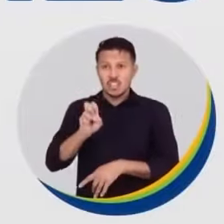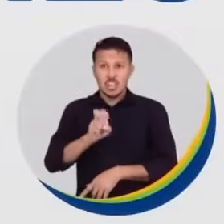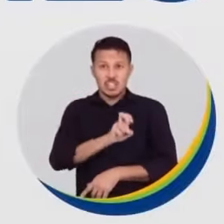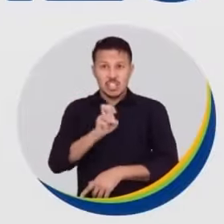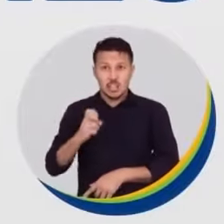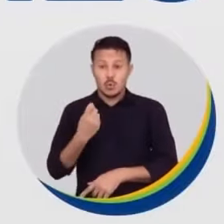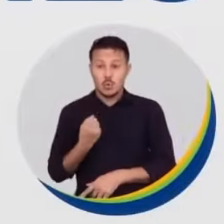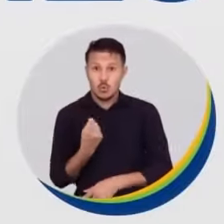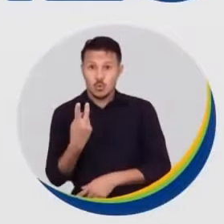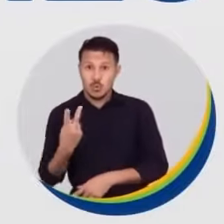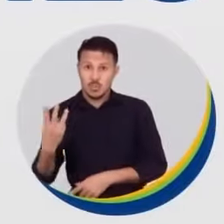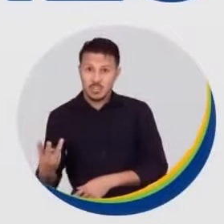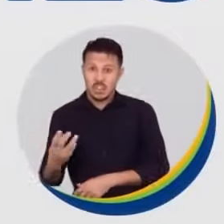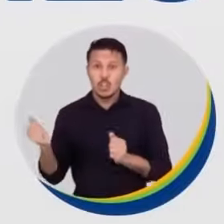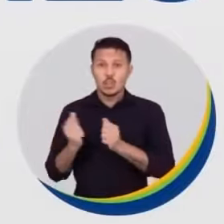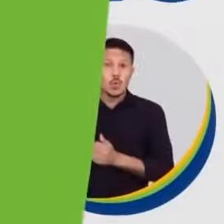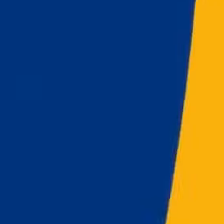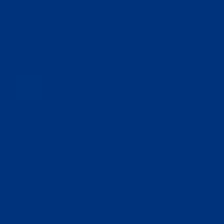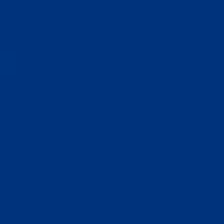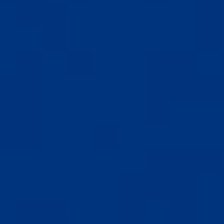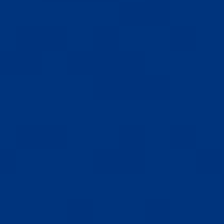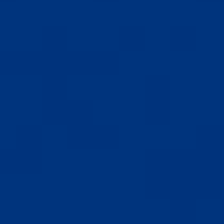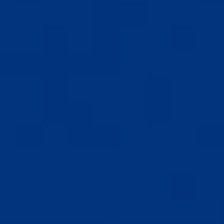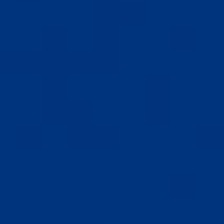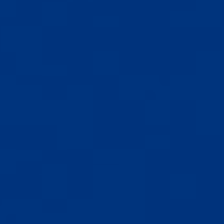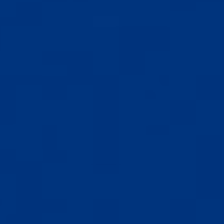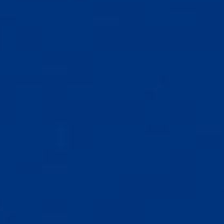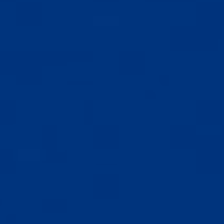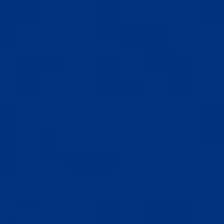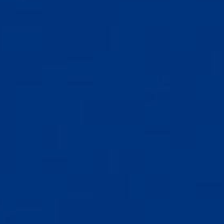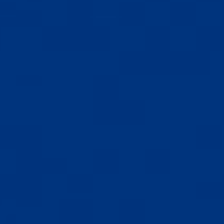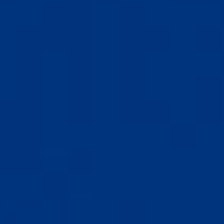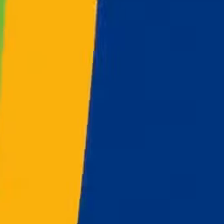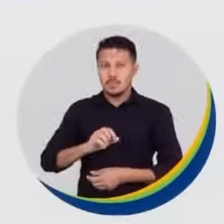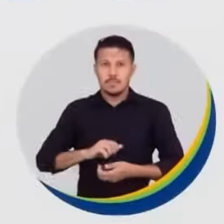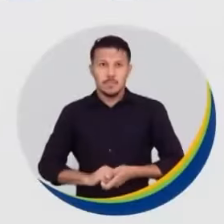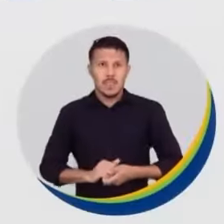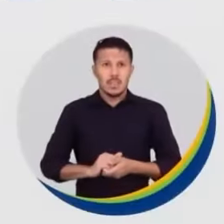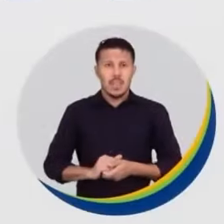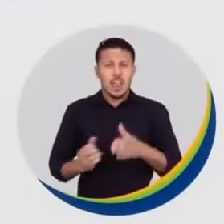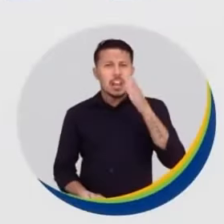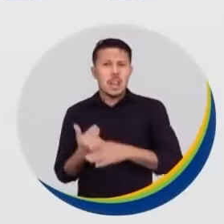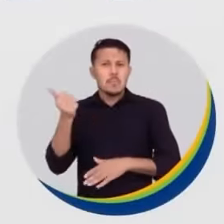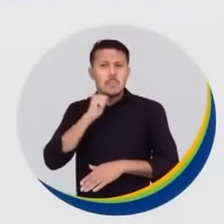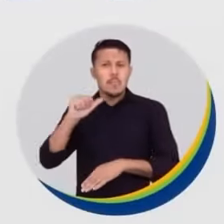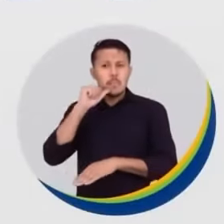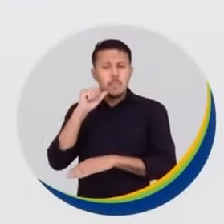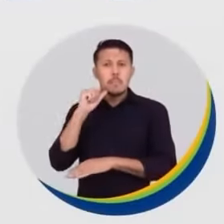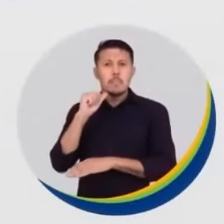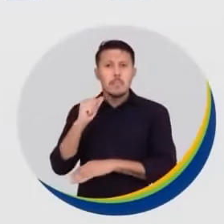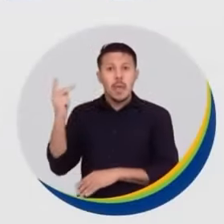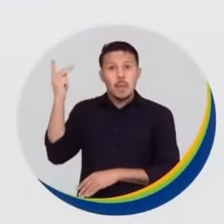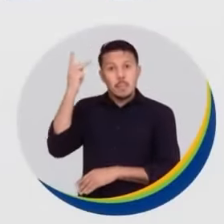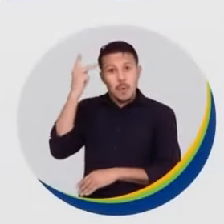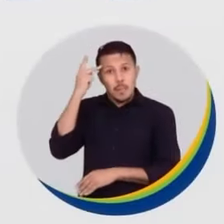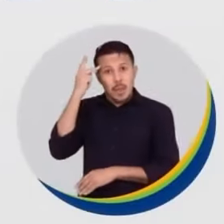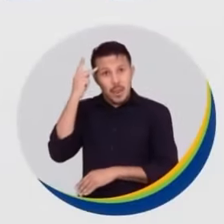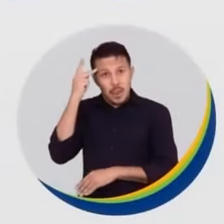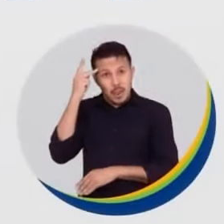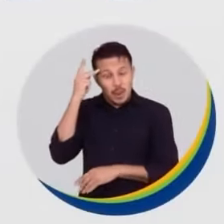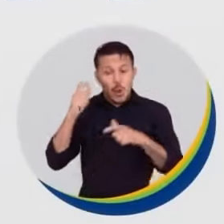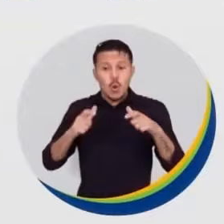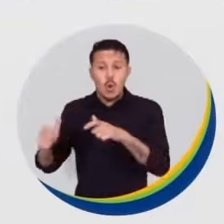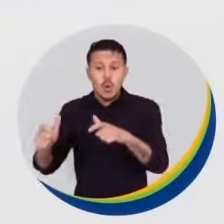-123, com Ricardo Nunes, prefeito. Vote PSD. Criei o Mãe Paulistana e fui responsável pelas vilas